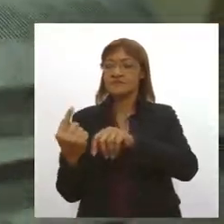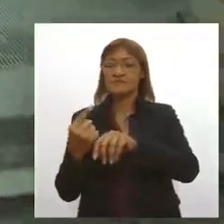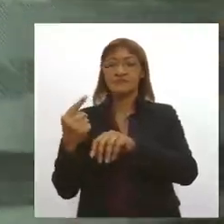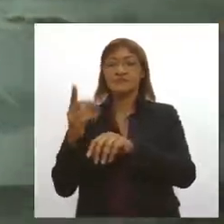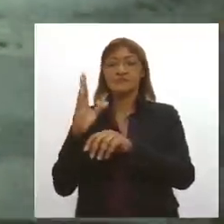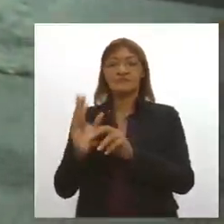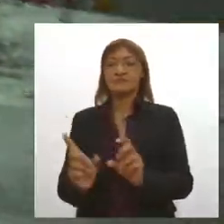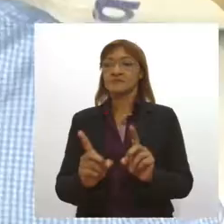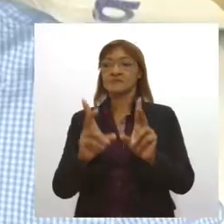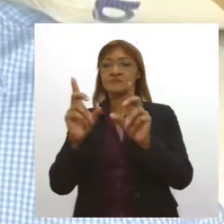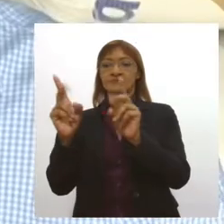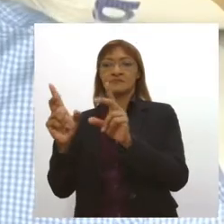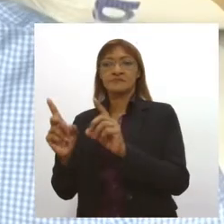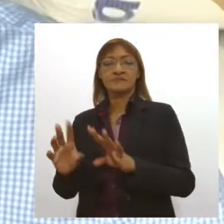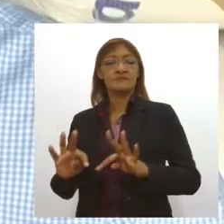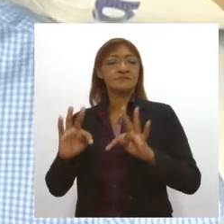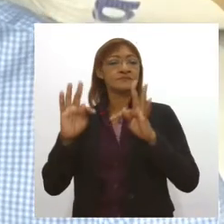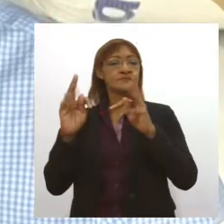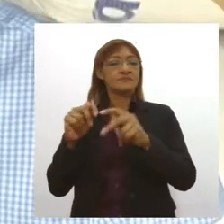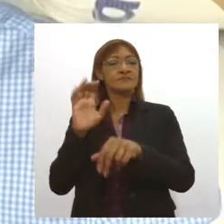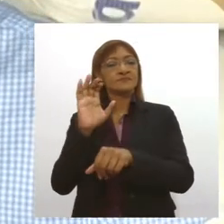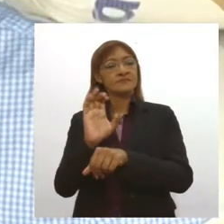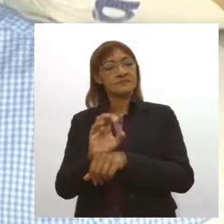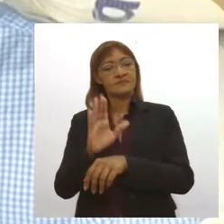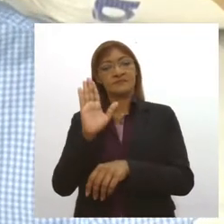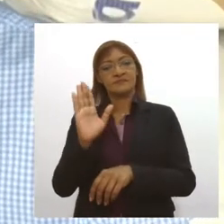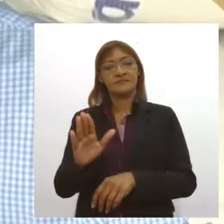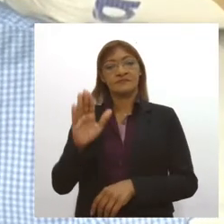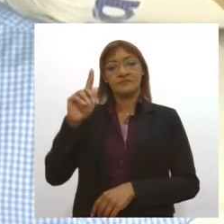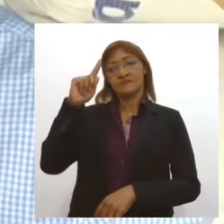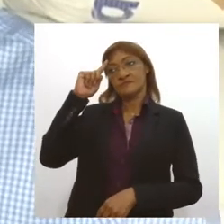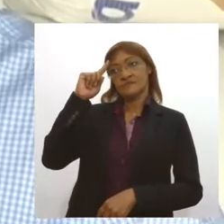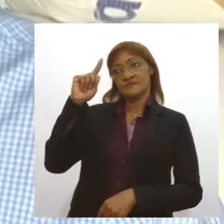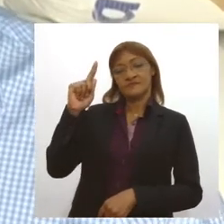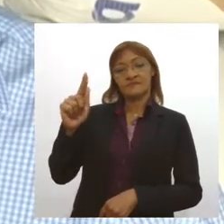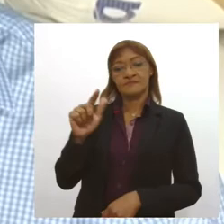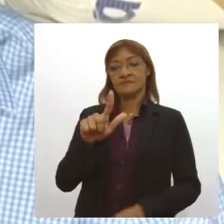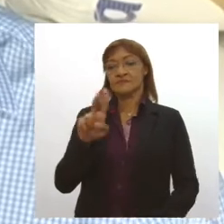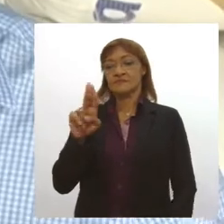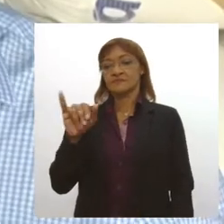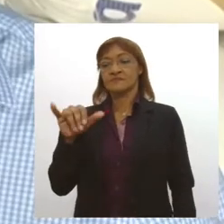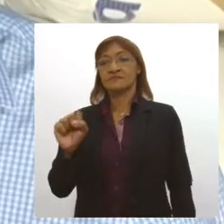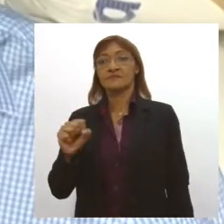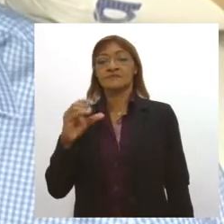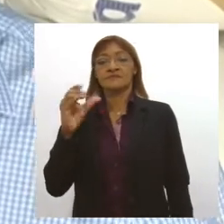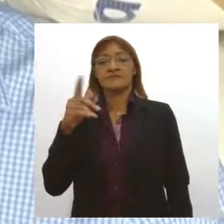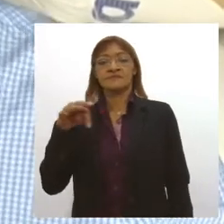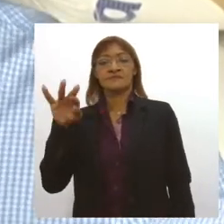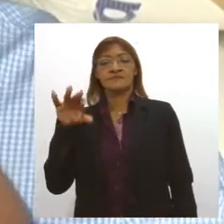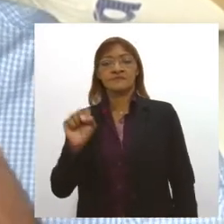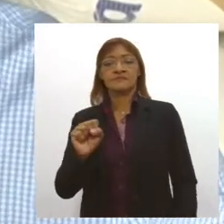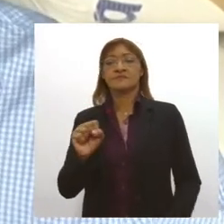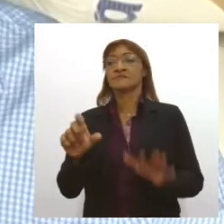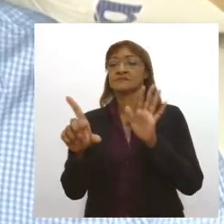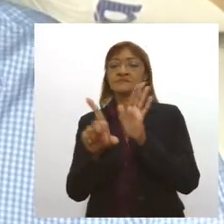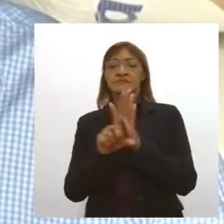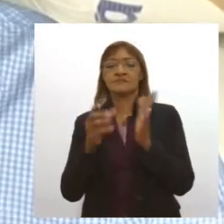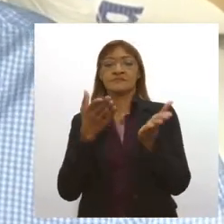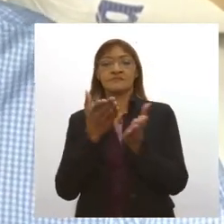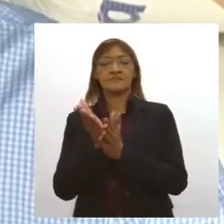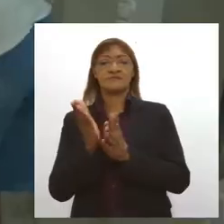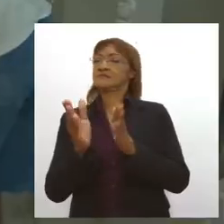todo o estado para o gerente administrativo da cooperativa Luiz Carlos a lei aprovada na assembleia